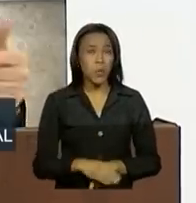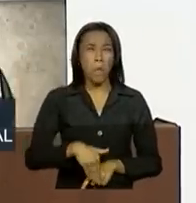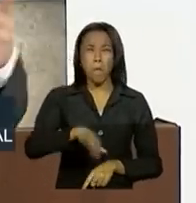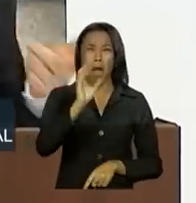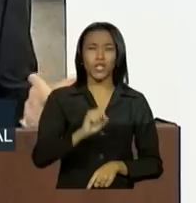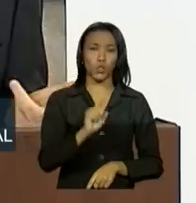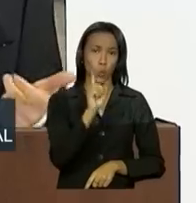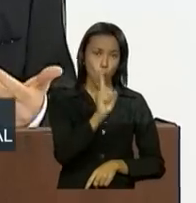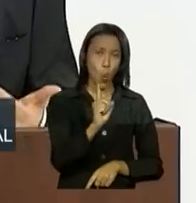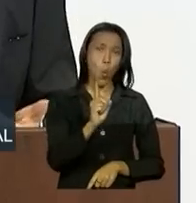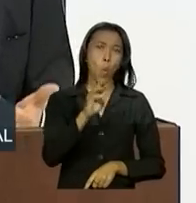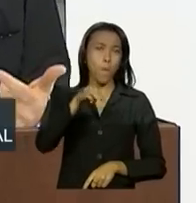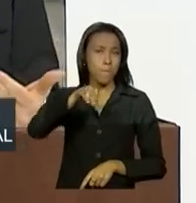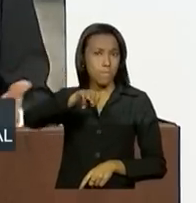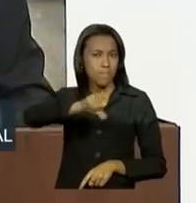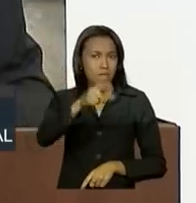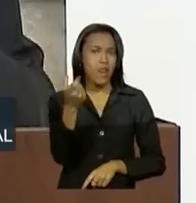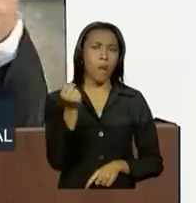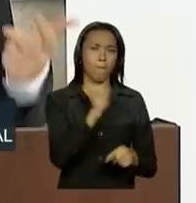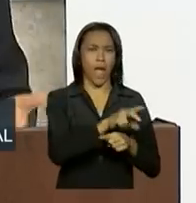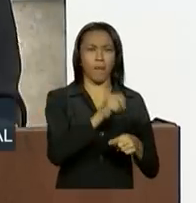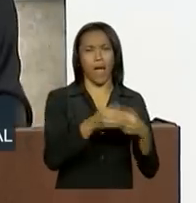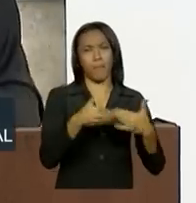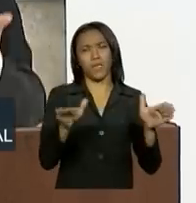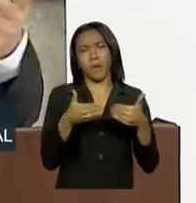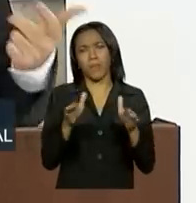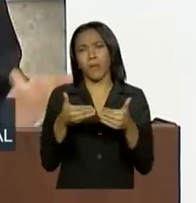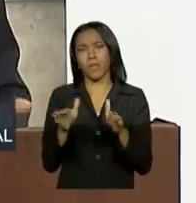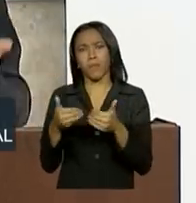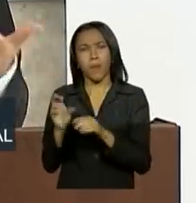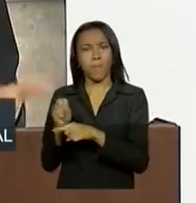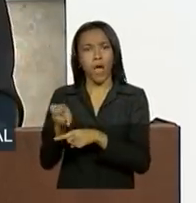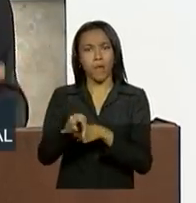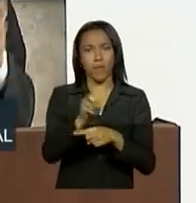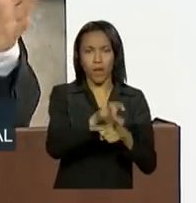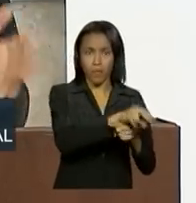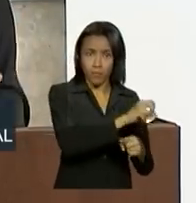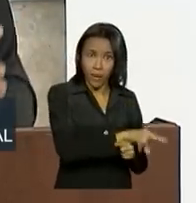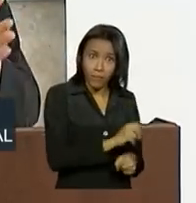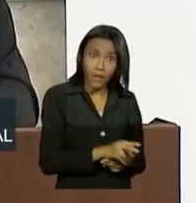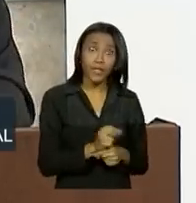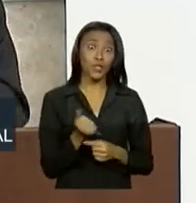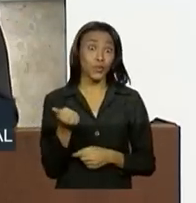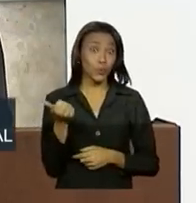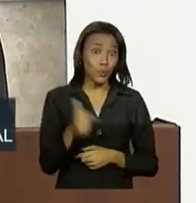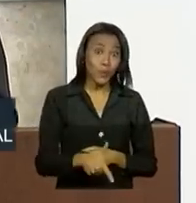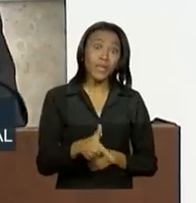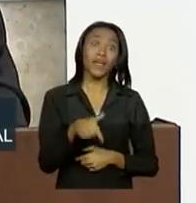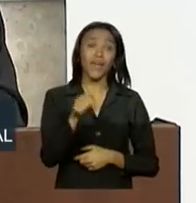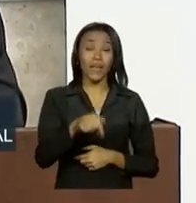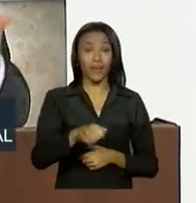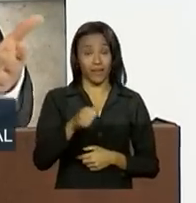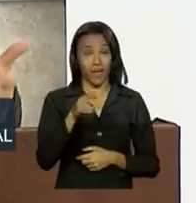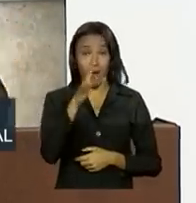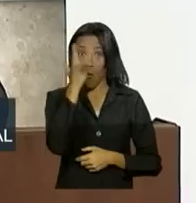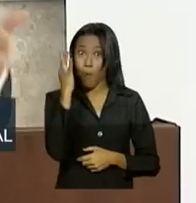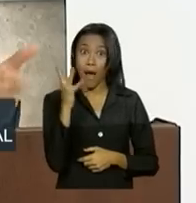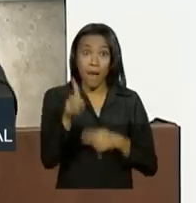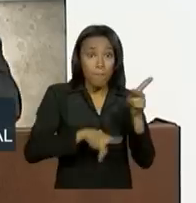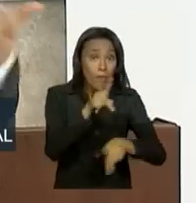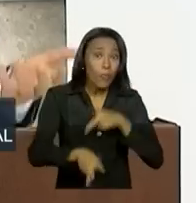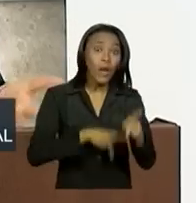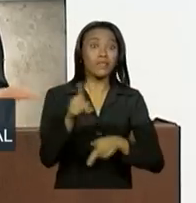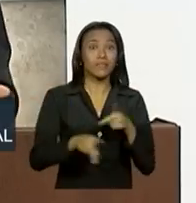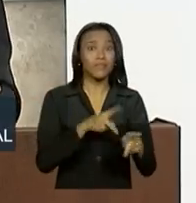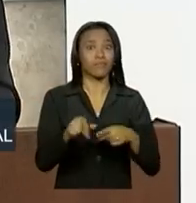empregos por ano. Estamos gerando mais empregos do que o crescimento da população economicamente ativa. Portanto, nós